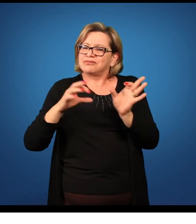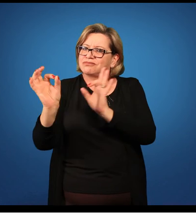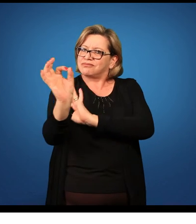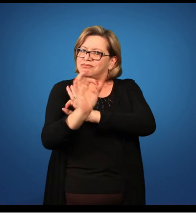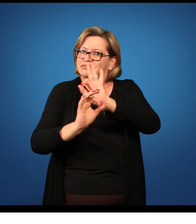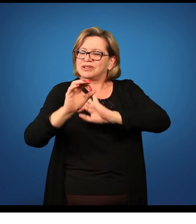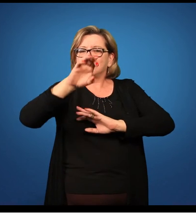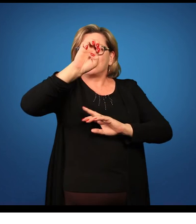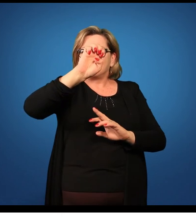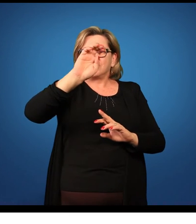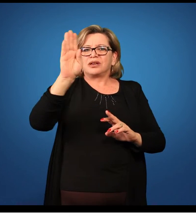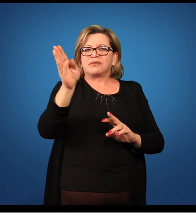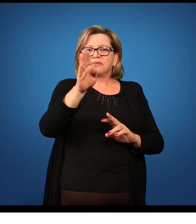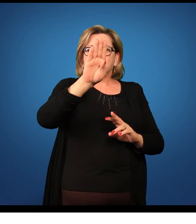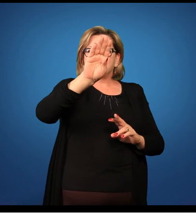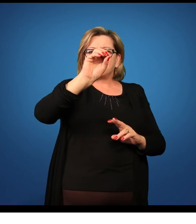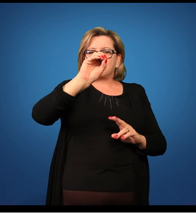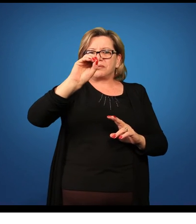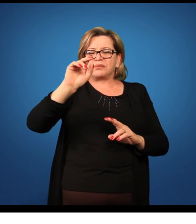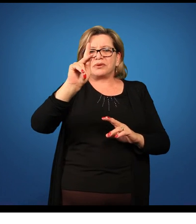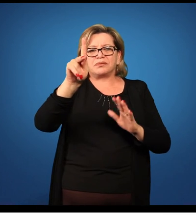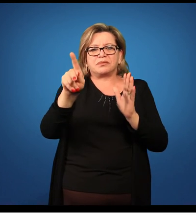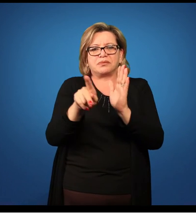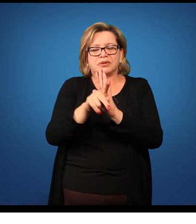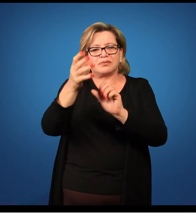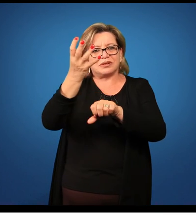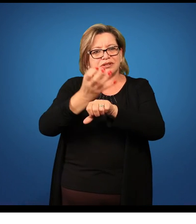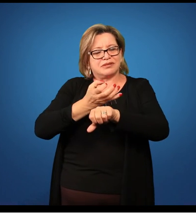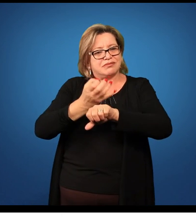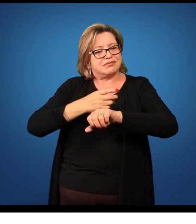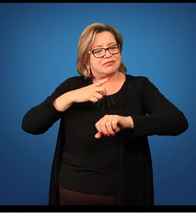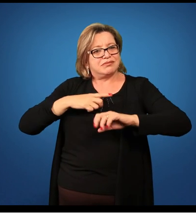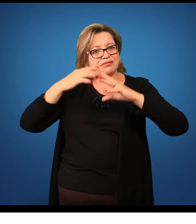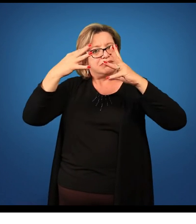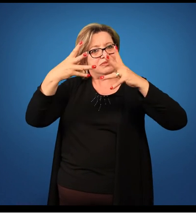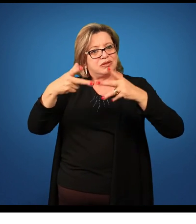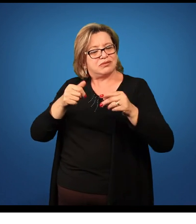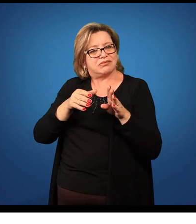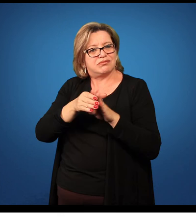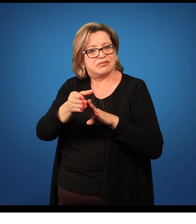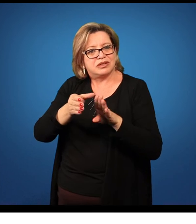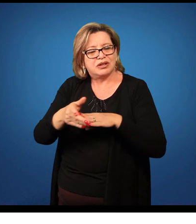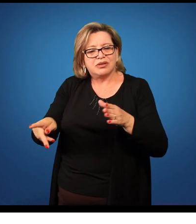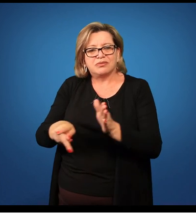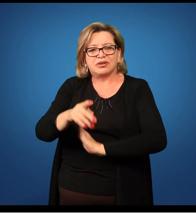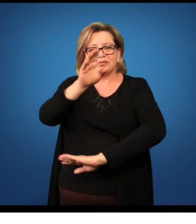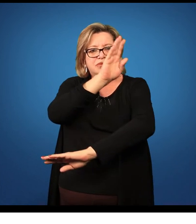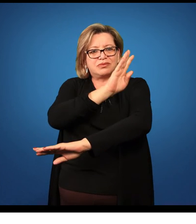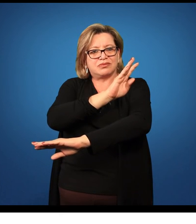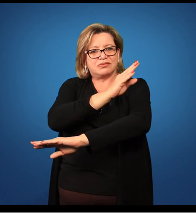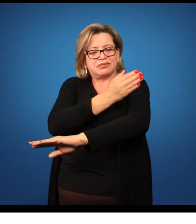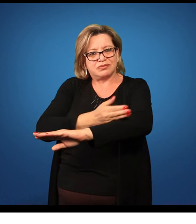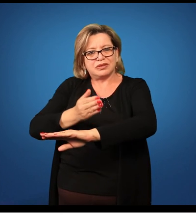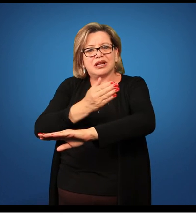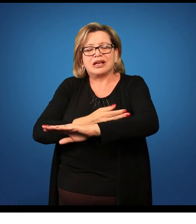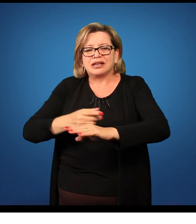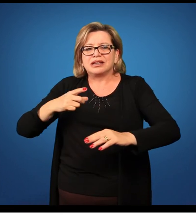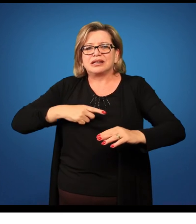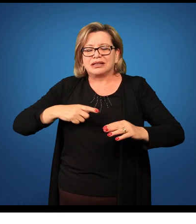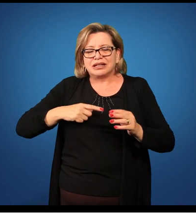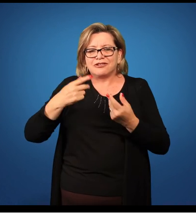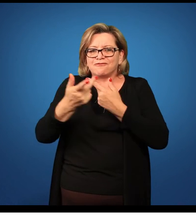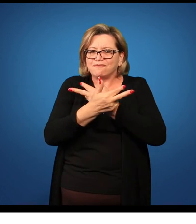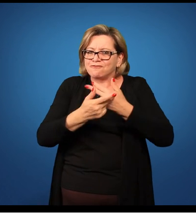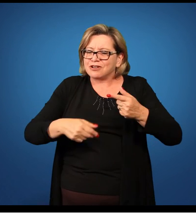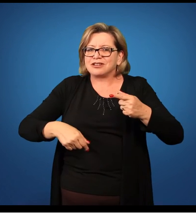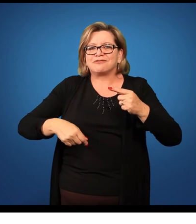e-book da disciplina, que ali tem todas as orientações para o estágio. Desde os formulários que vocês vão usar